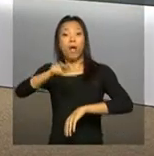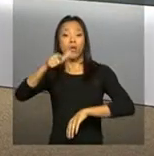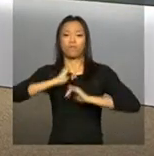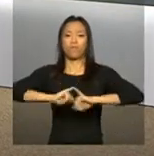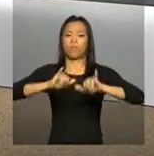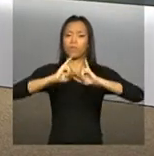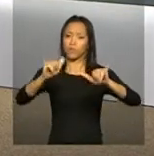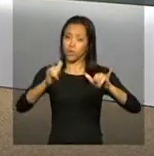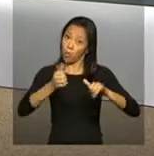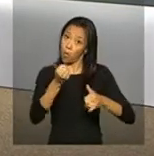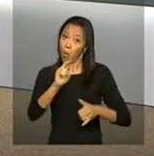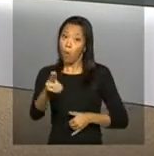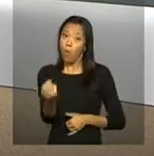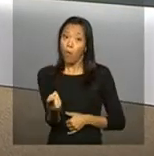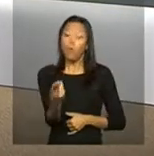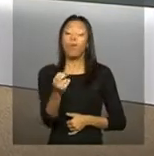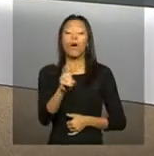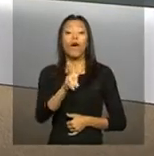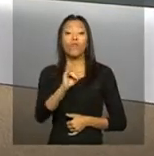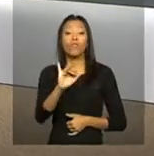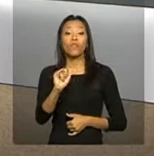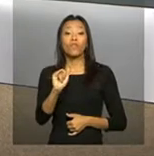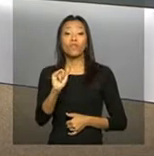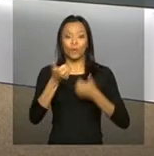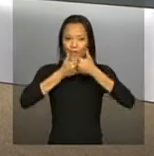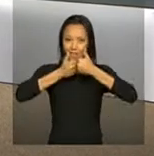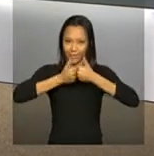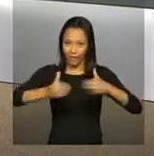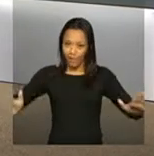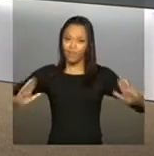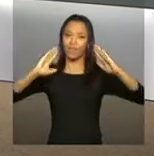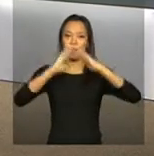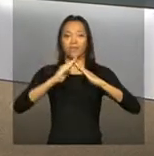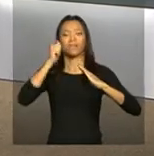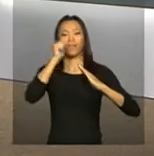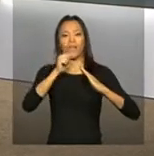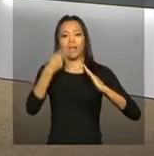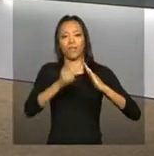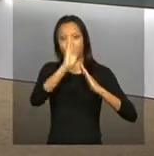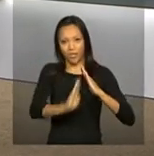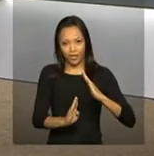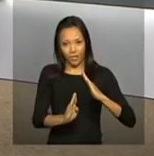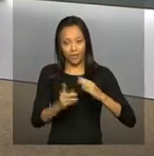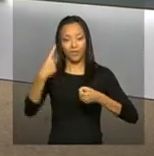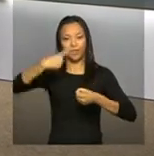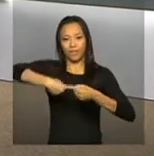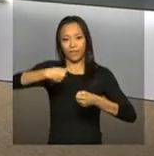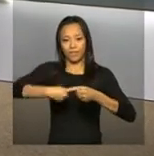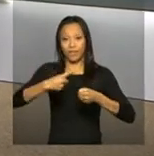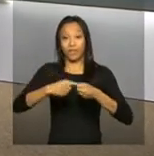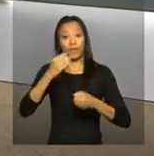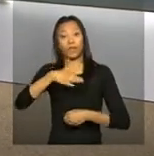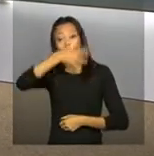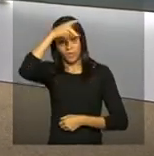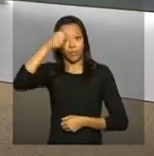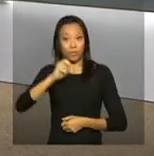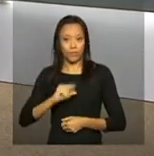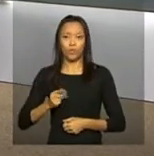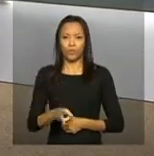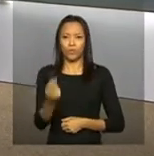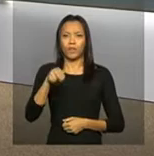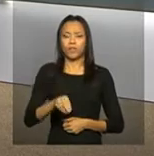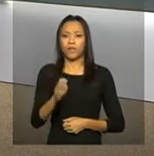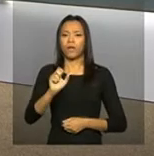informações ou com a transmissão ao vivo da inauguração da Casa da Mulher Brasileira em Campo Grande. Continue com a gente,